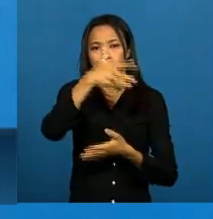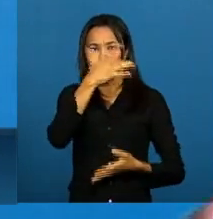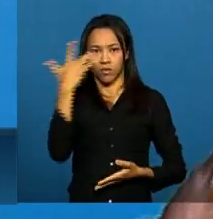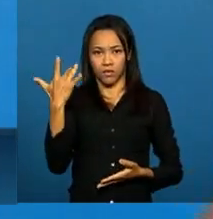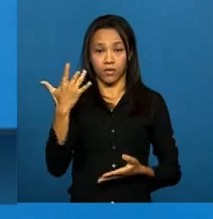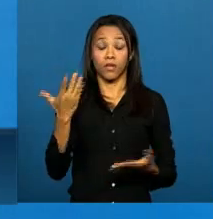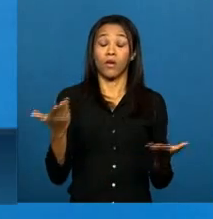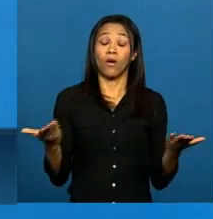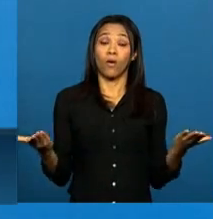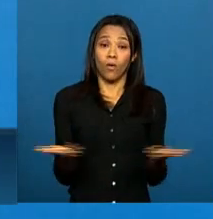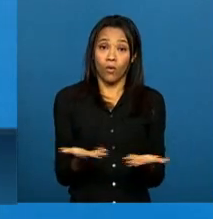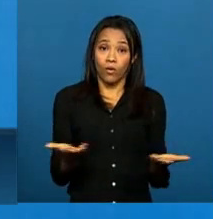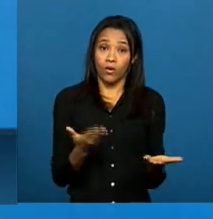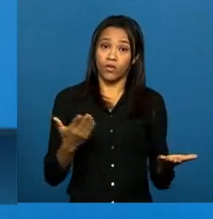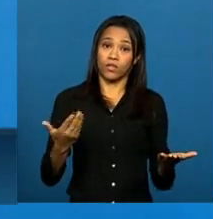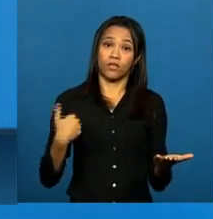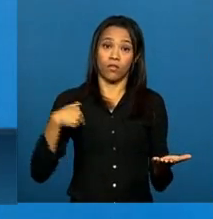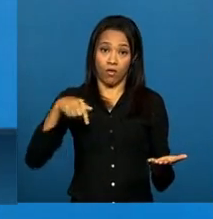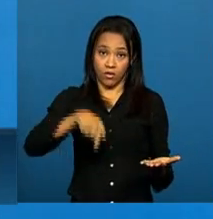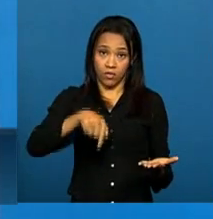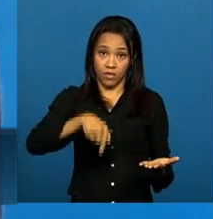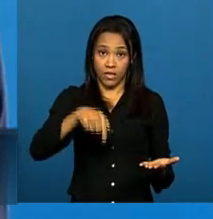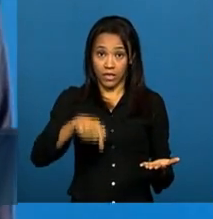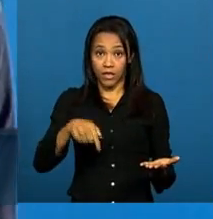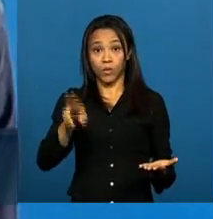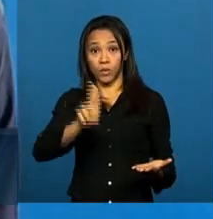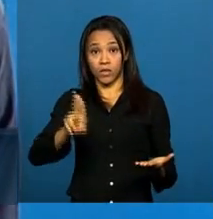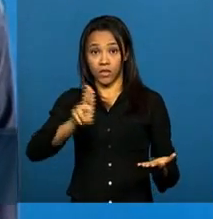O senhor